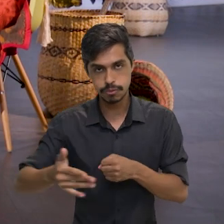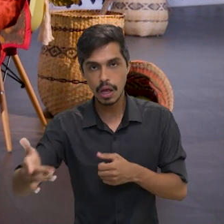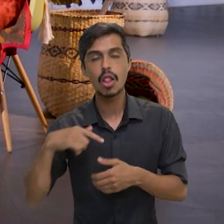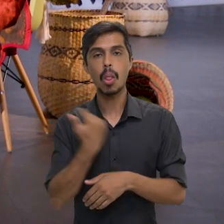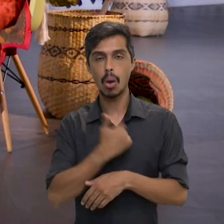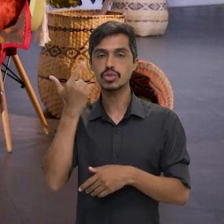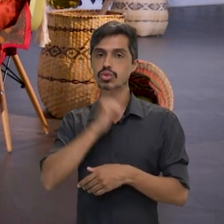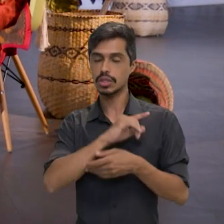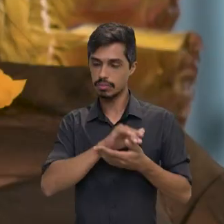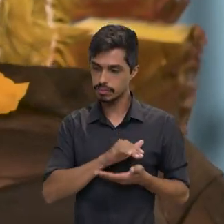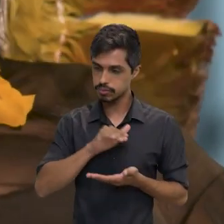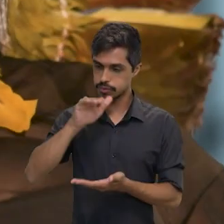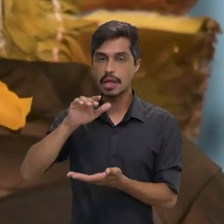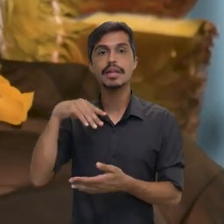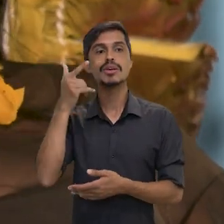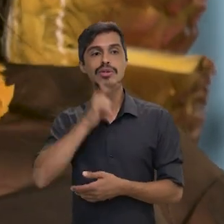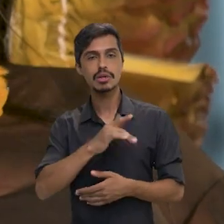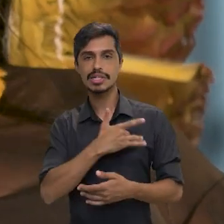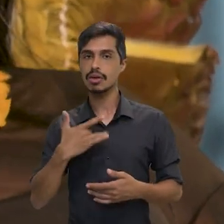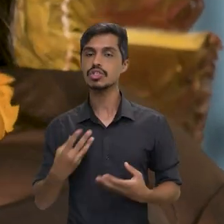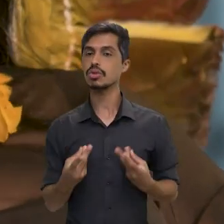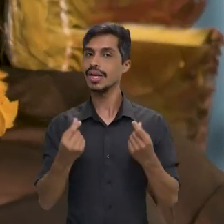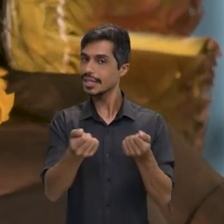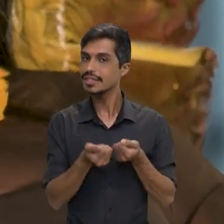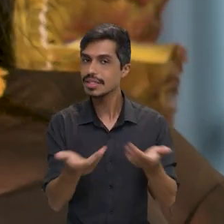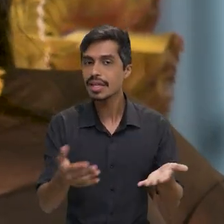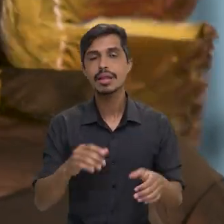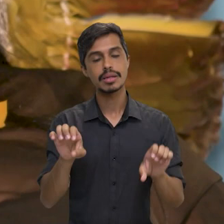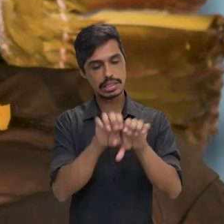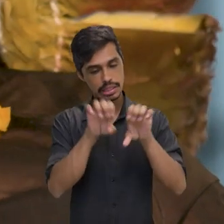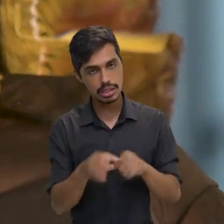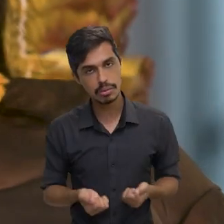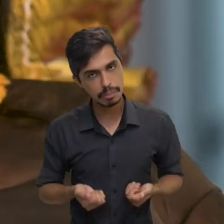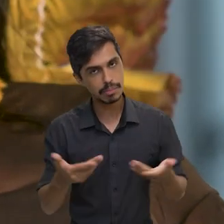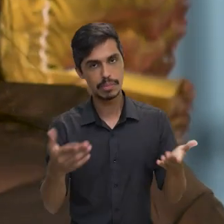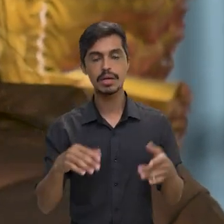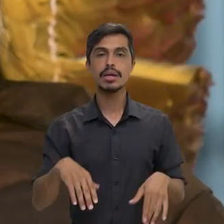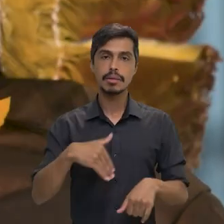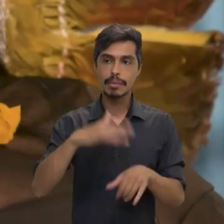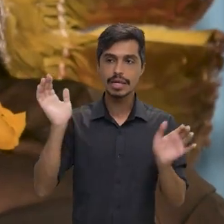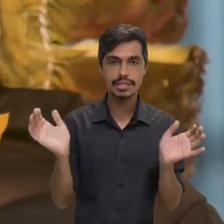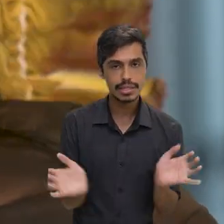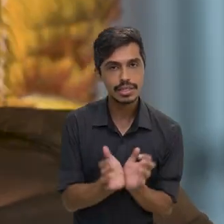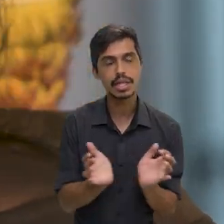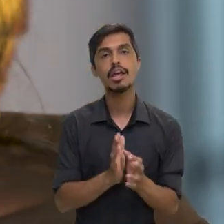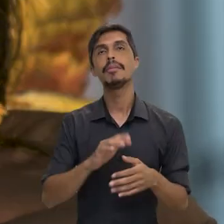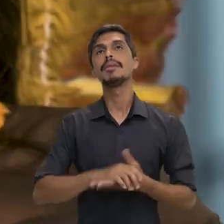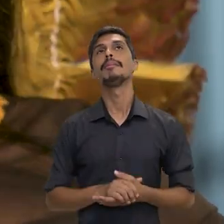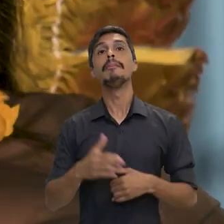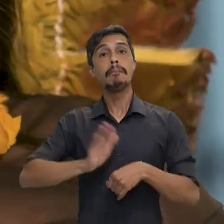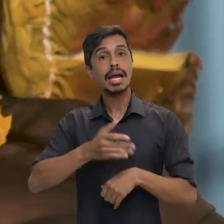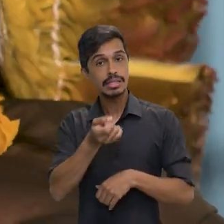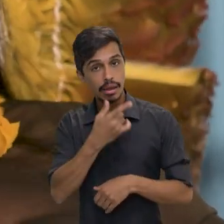e assim a gente conseguir implementar uma saúde de qualidade, garantindo mais estrutura, garantindo mais equipes, garantindo